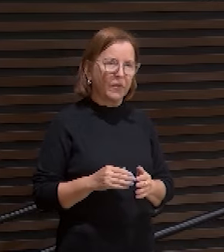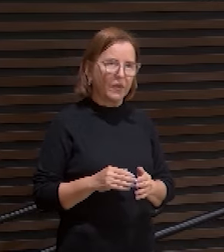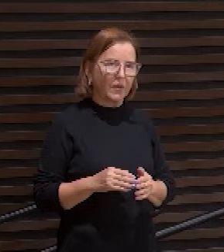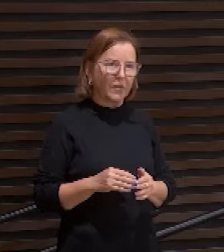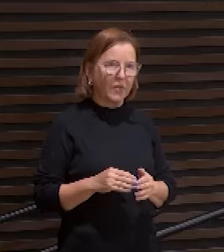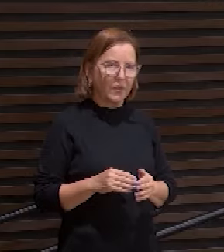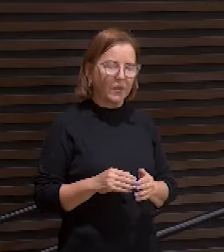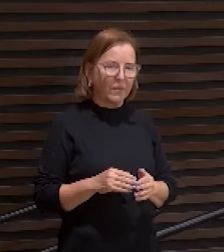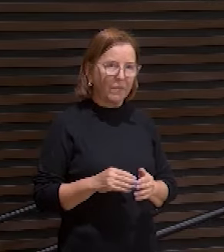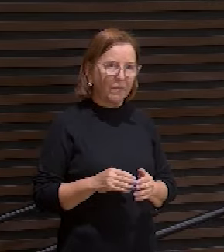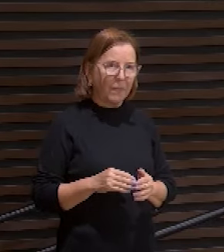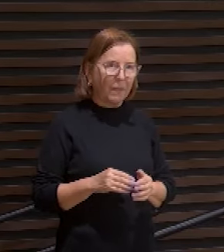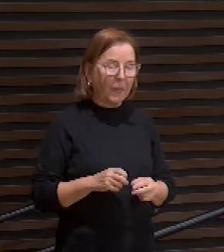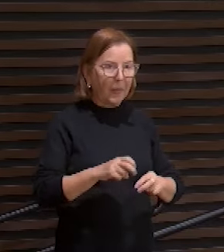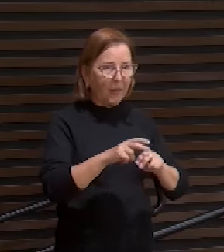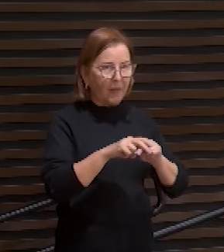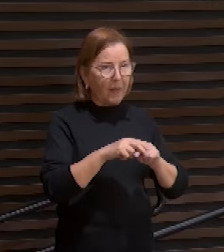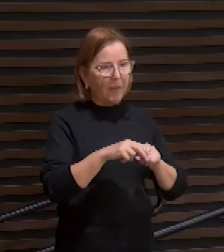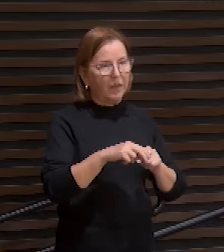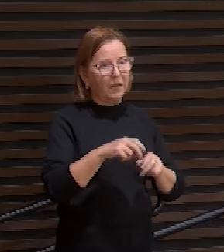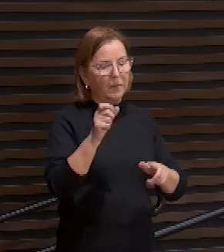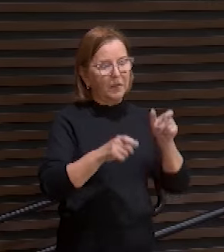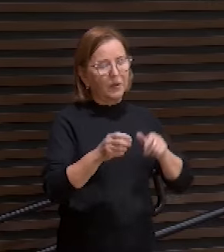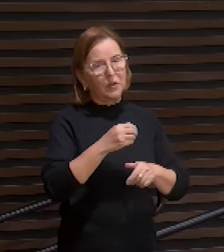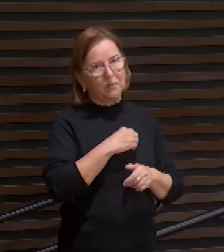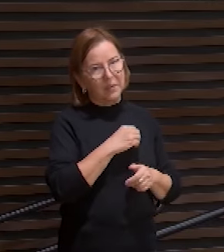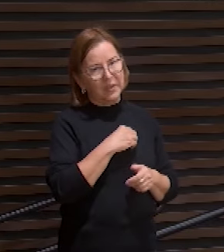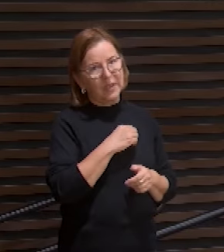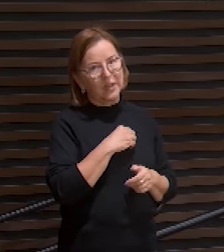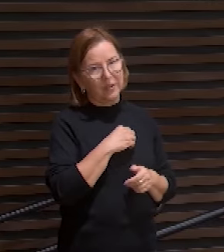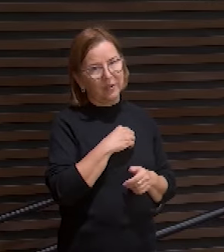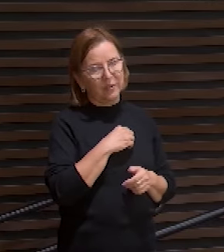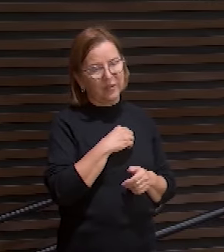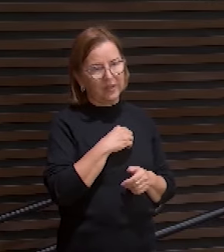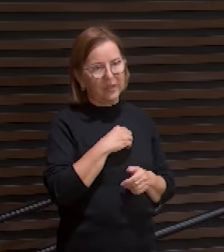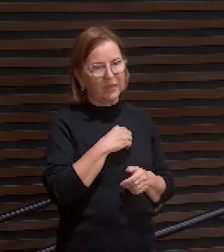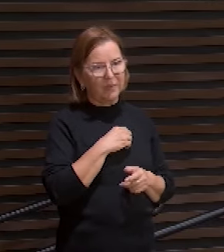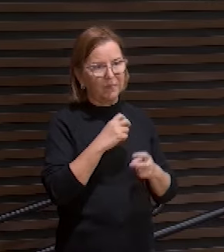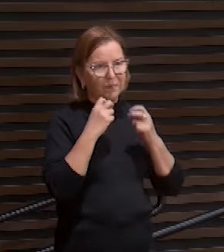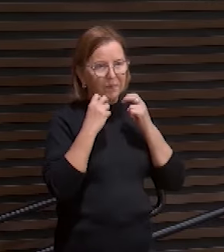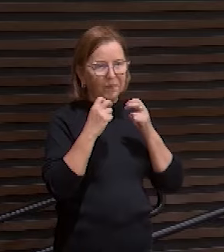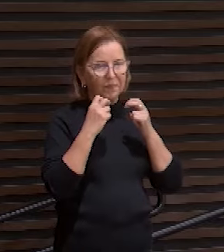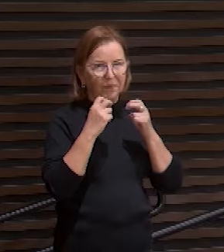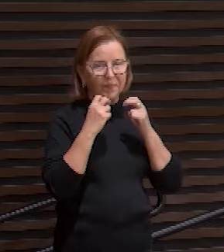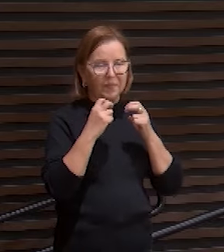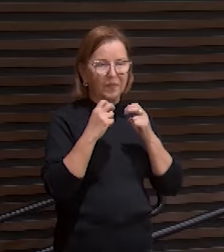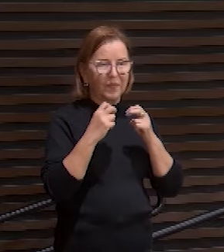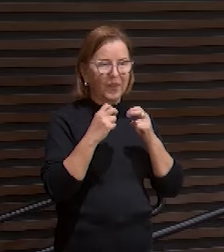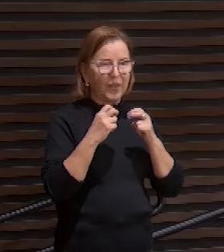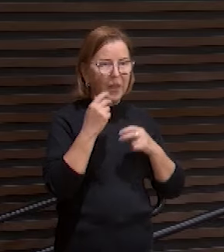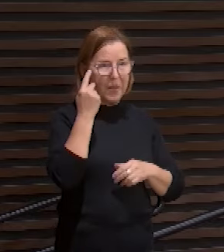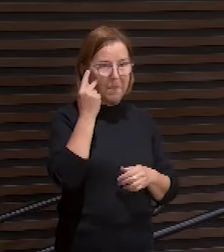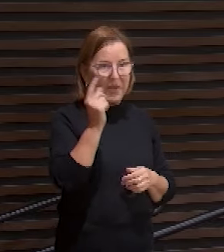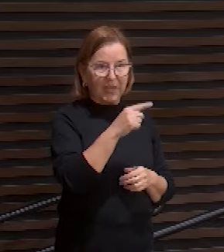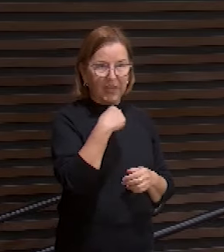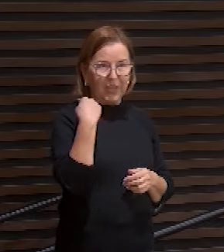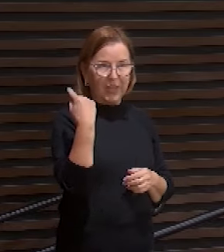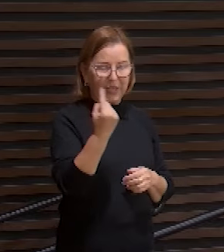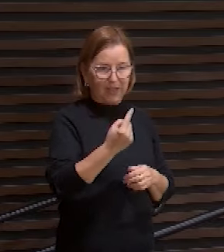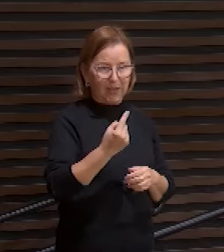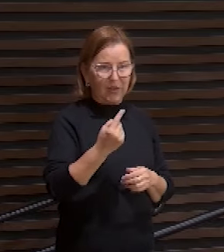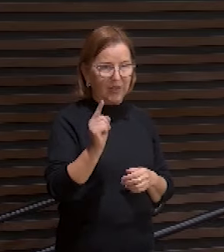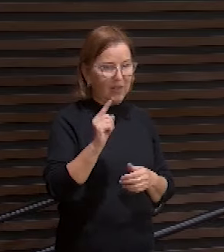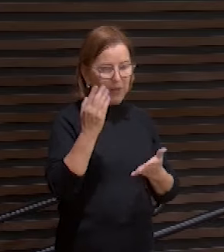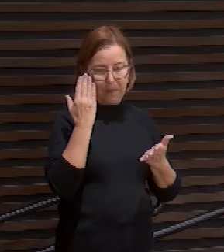e quando pelos transgressores ele intercedeu foi a sua obra expiatória na cruz ele intercedeu para que nós não fôssemos perdidos para toda a